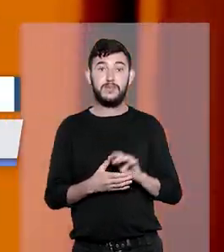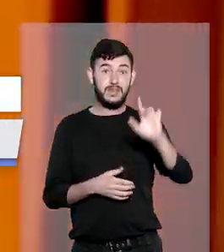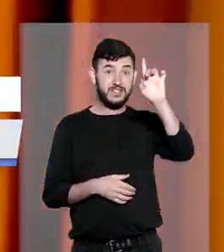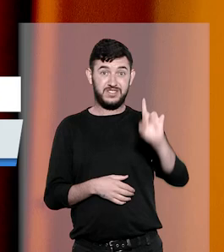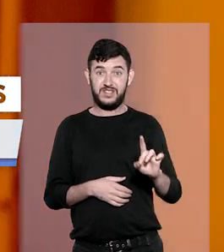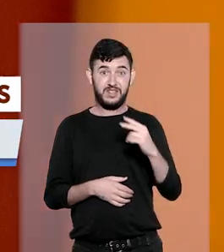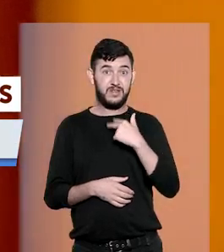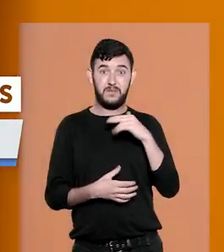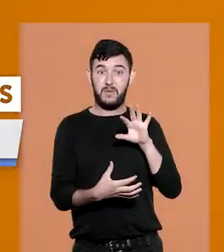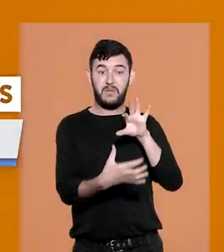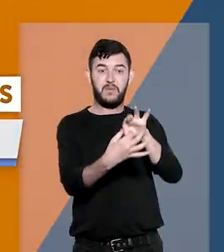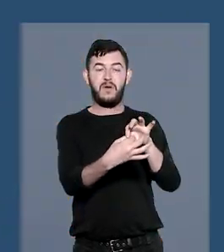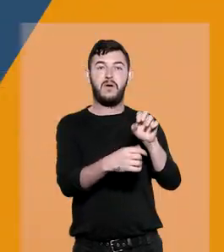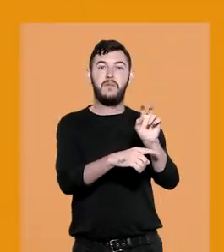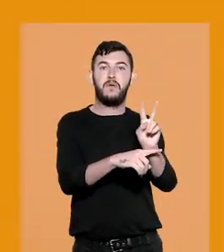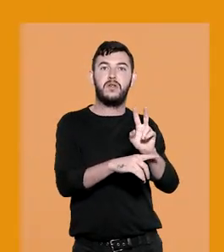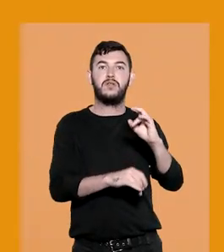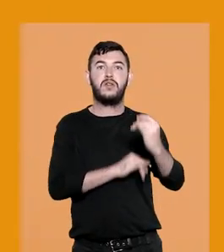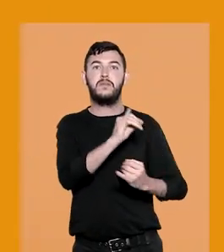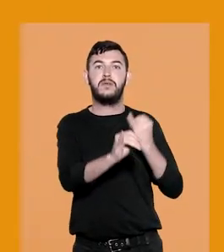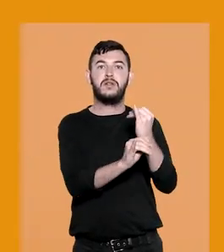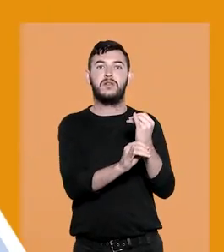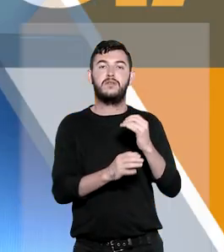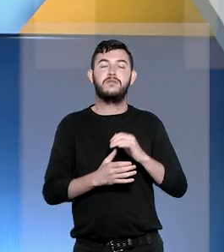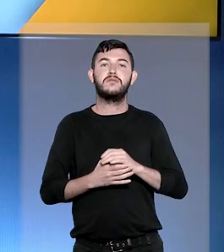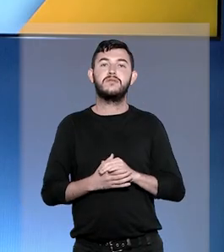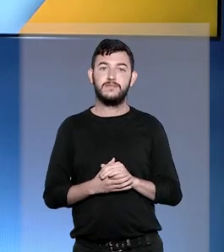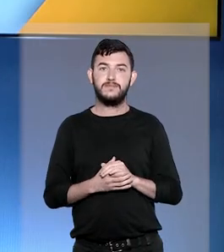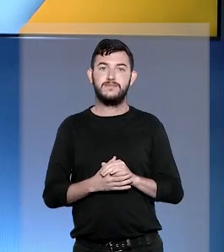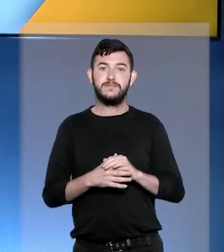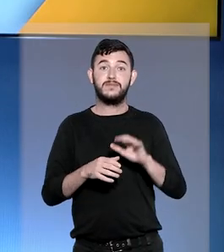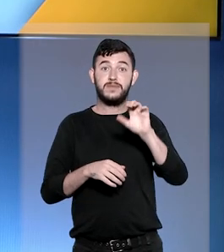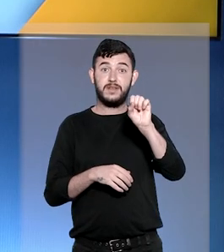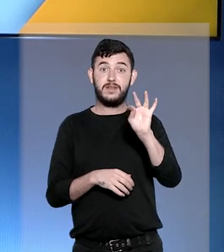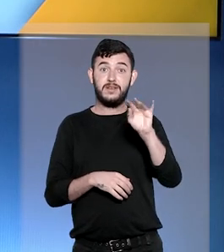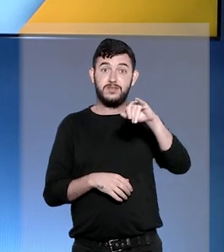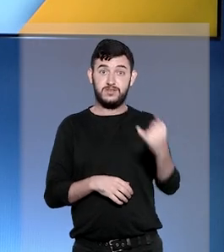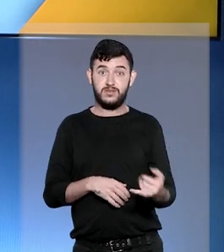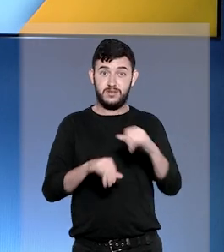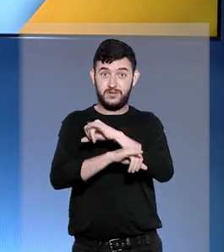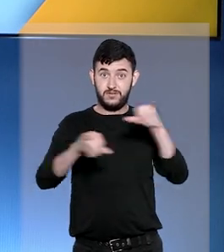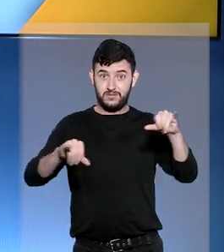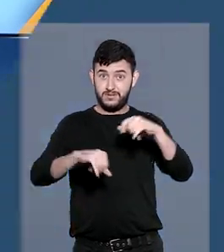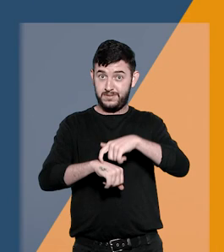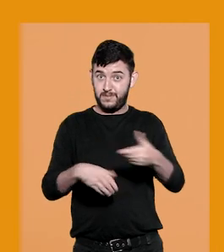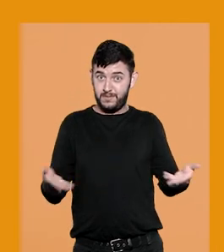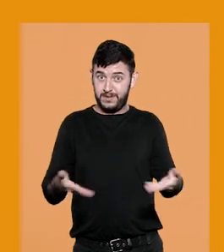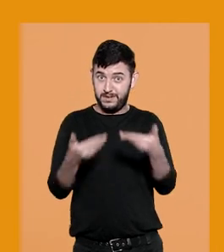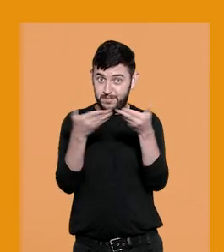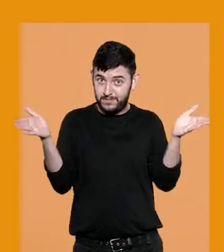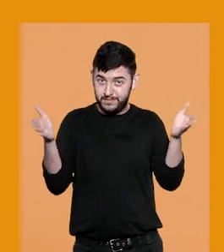estar atrelado ao monitoramento eletrônico. O STJ Notícias começa agora.